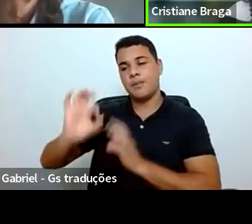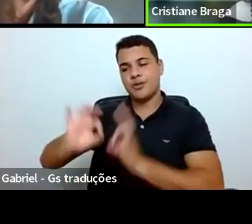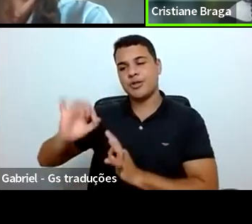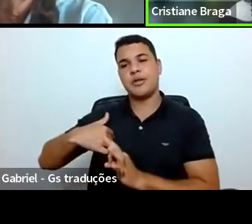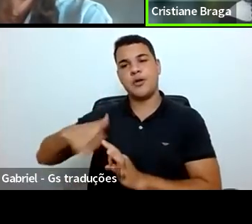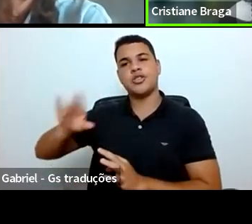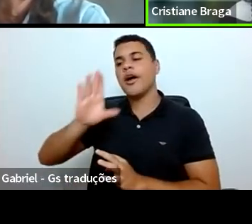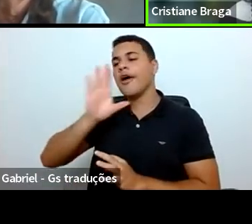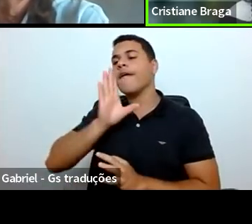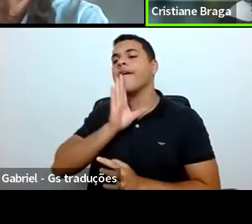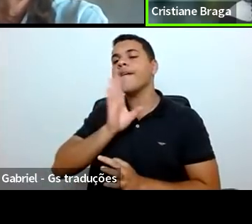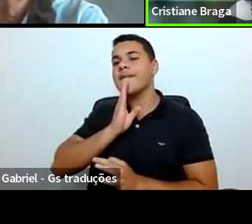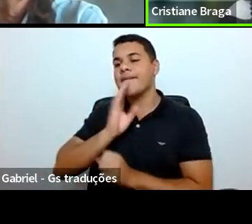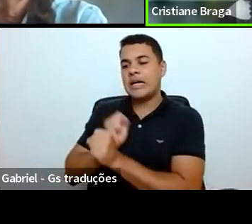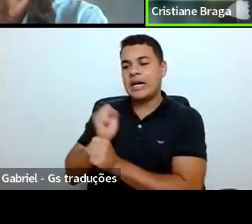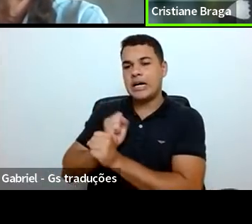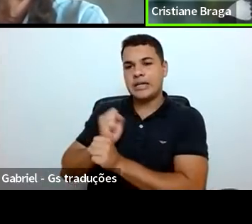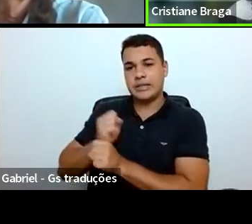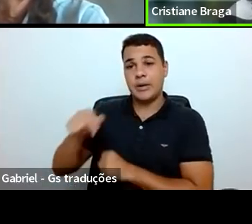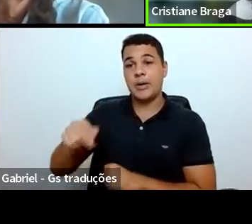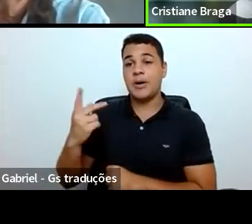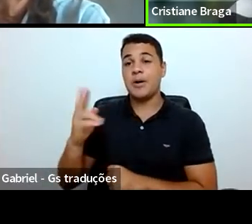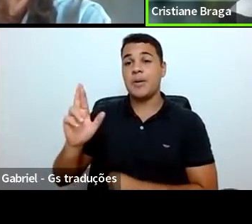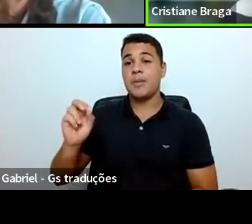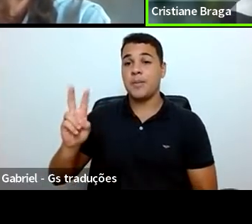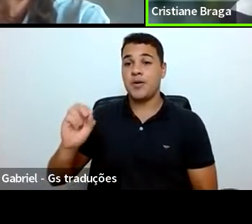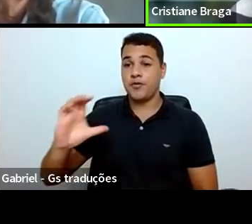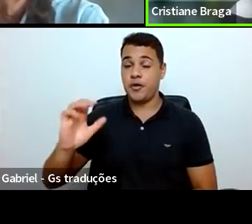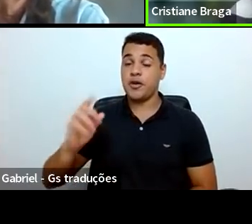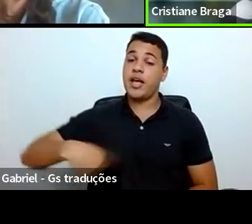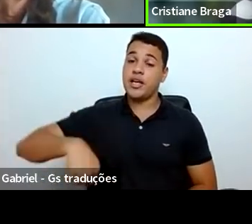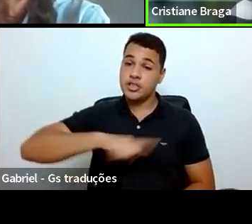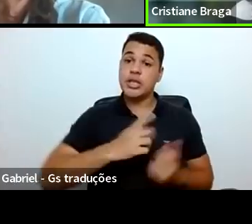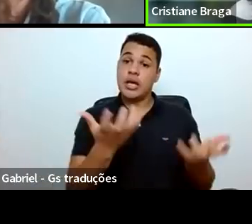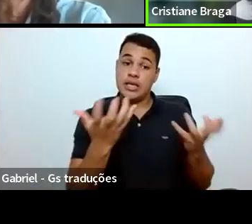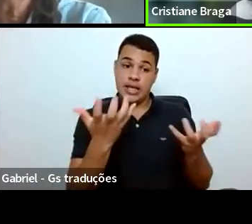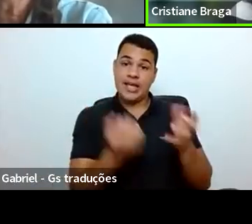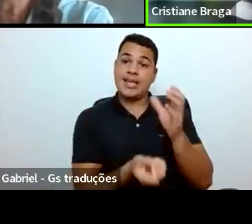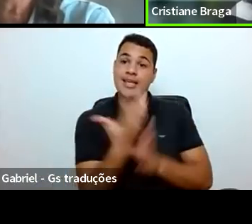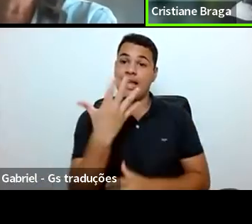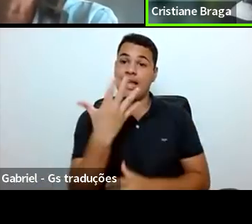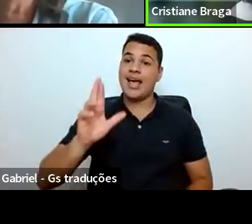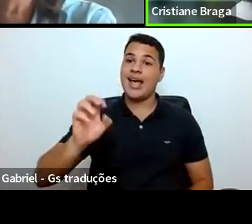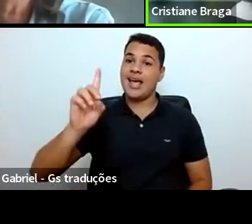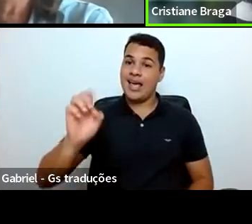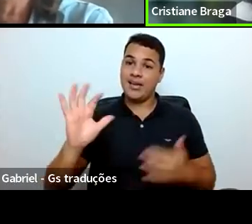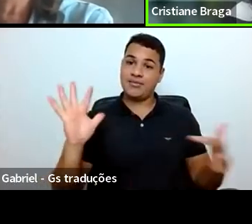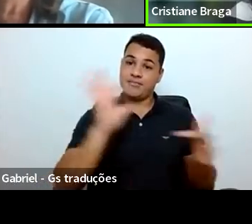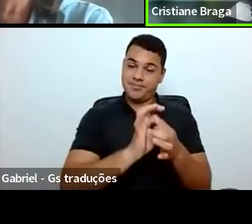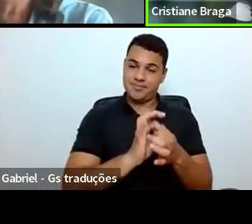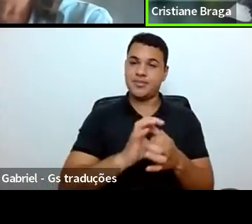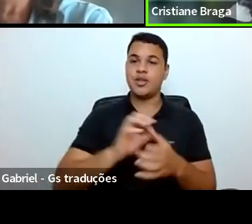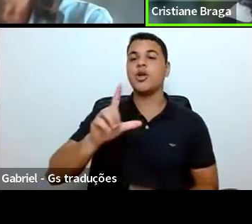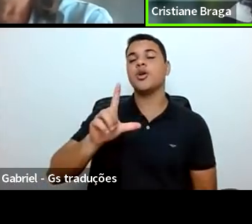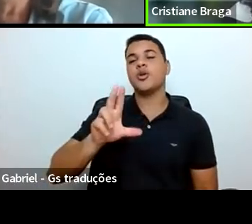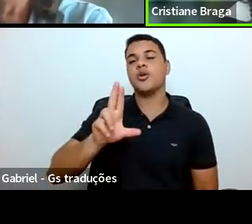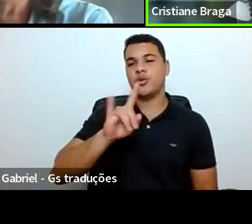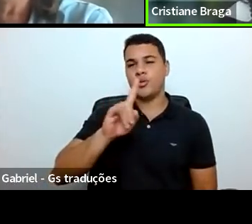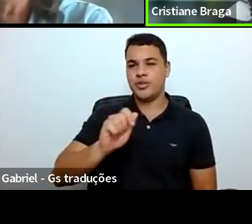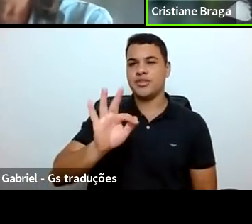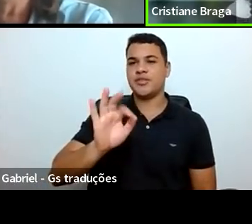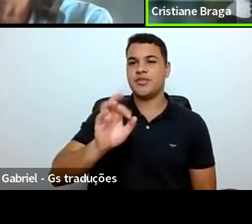na trajetória dos nossos estudantes, estamos constituindo a rede PROVOC Luiz Fernando Rocha Ferreira da Silva,